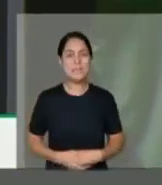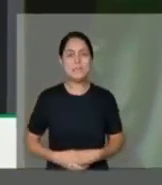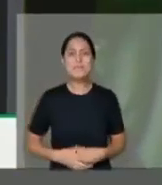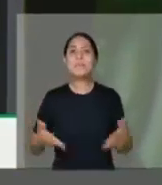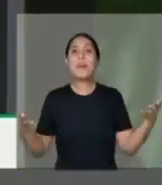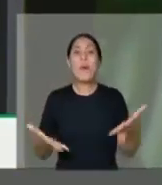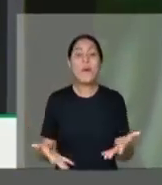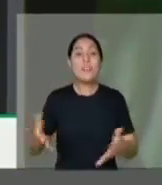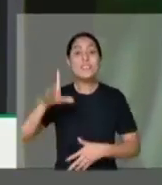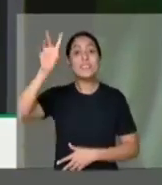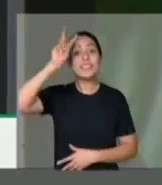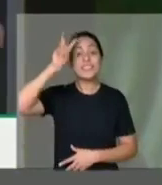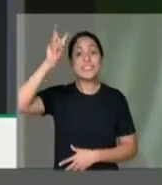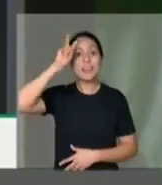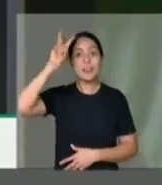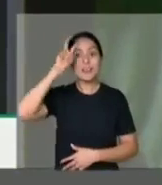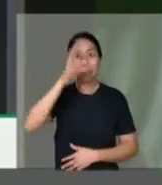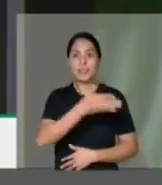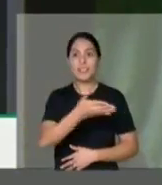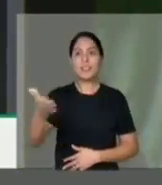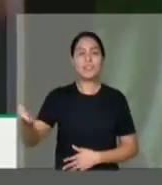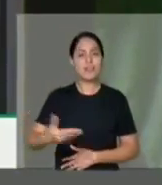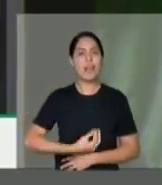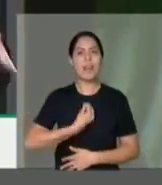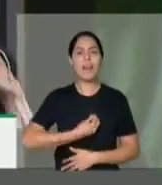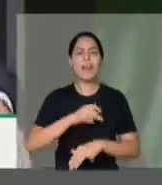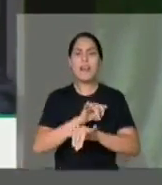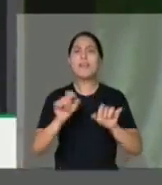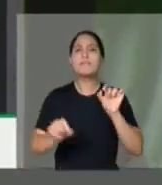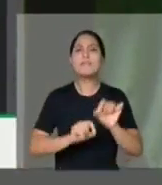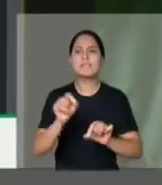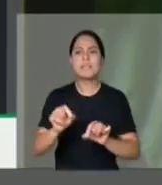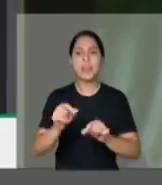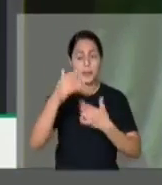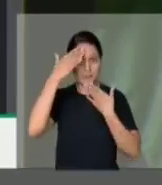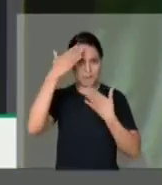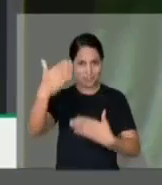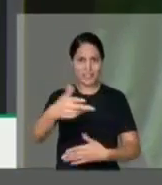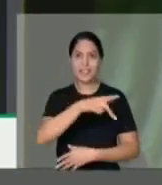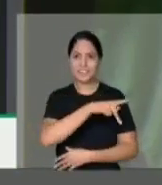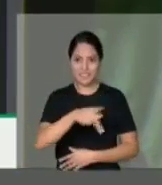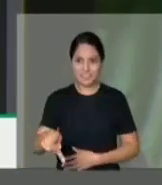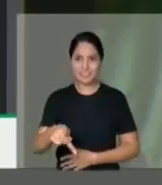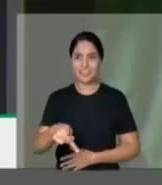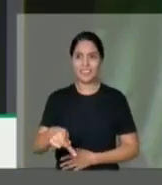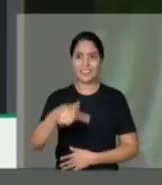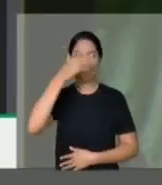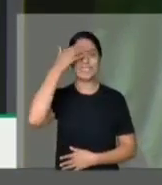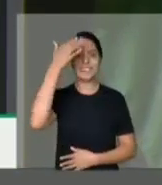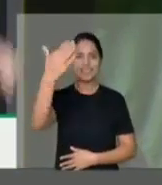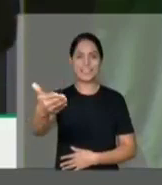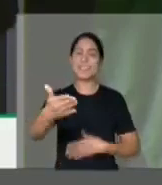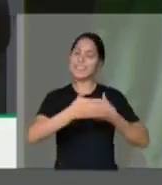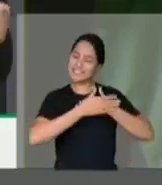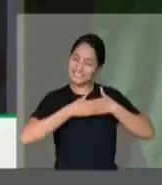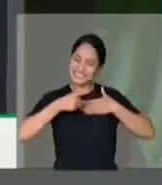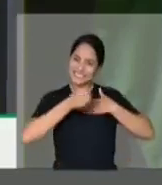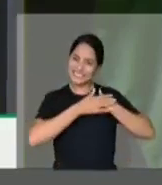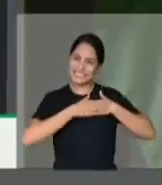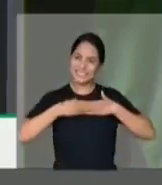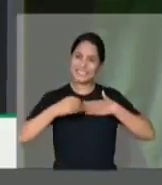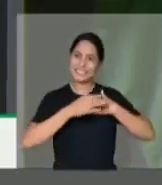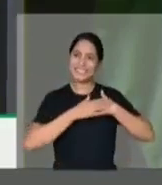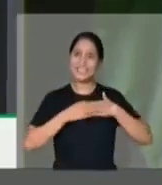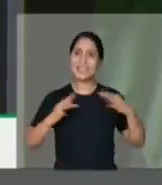hoje, quinta-feira, nós estamos aqui falando. Obrigado, seu presidente, quero agradecer o carinho com que os